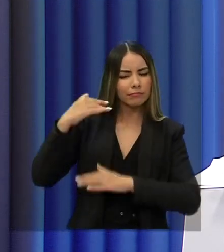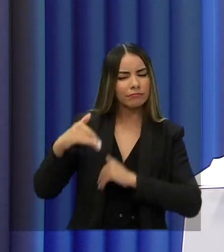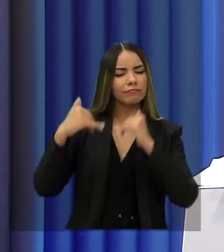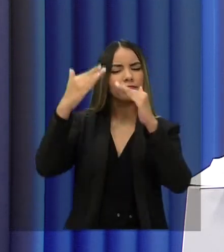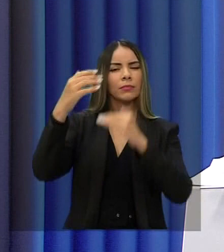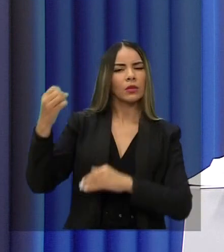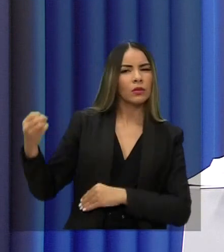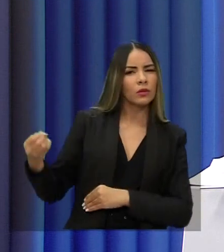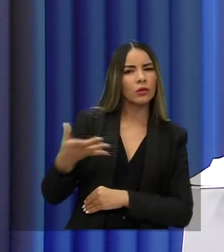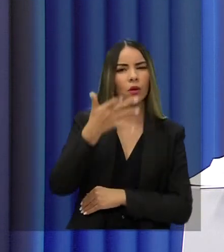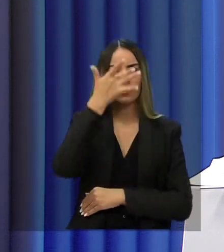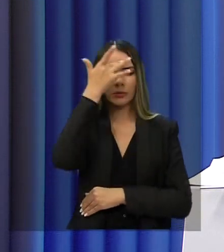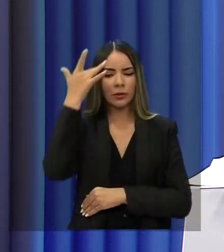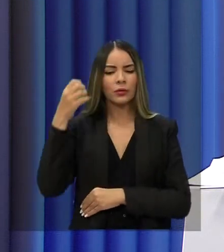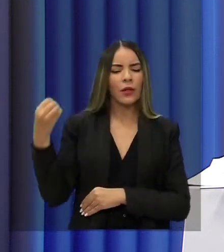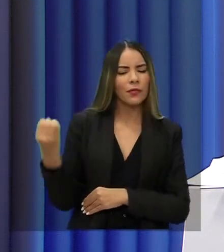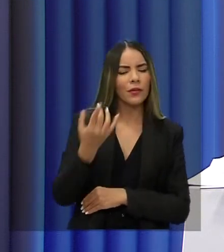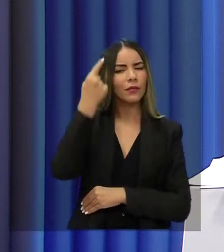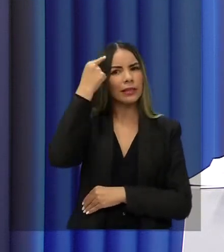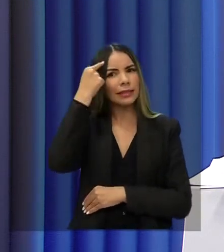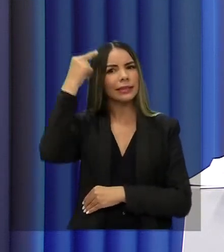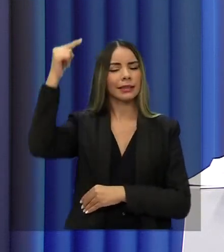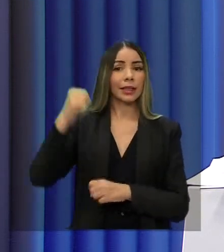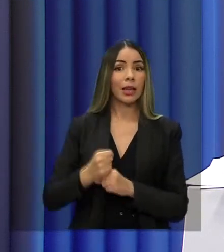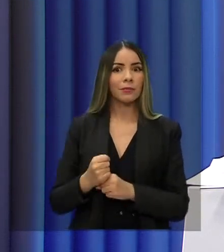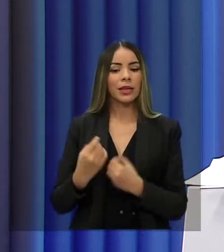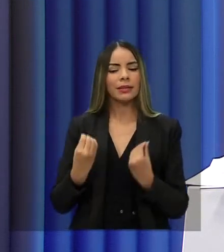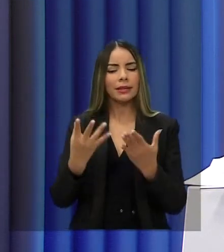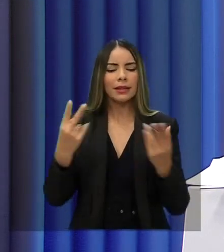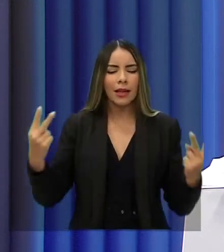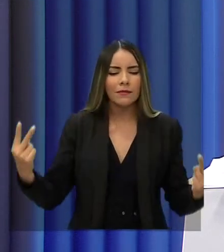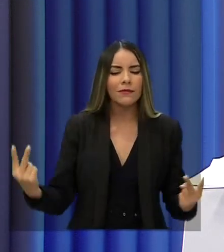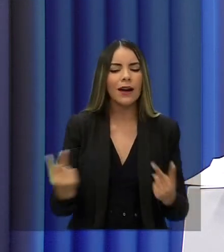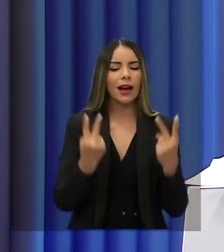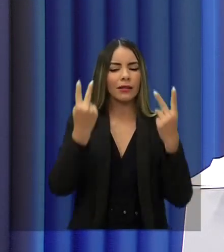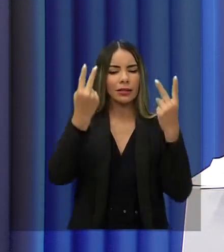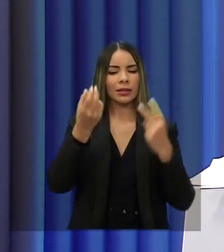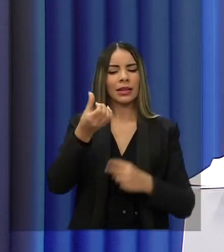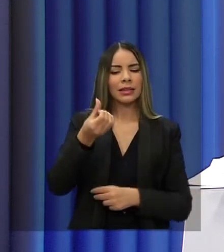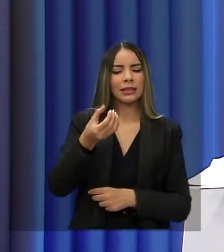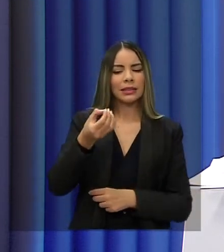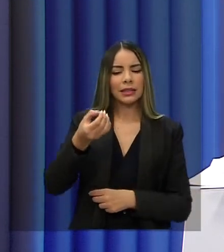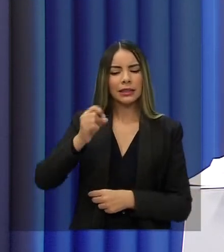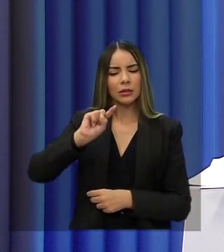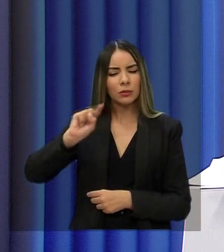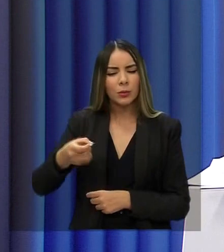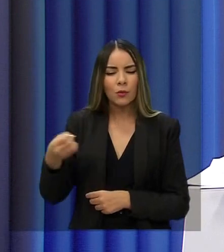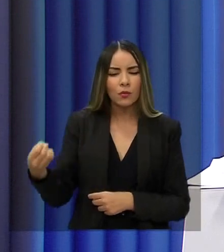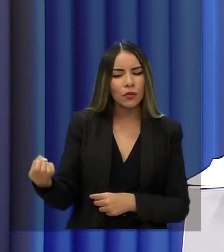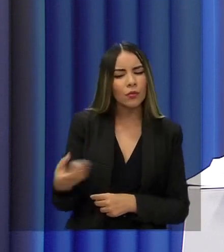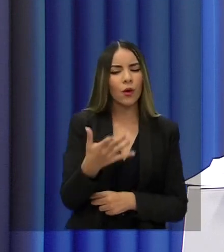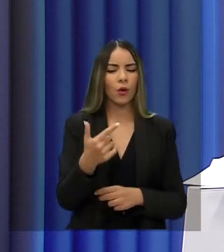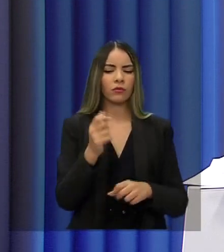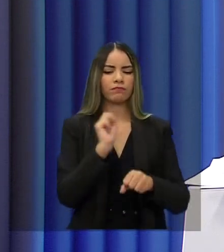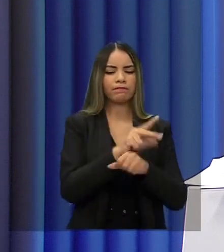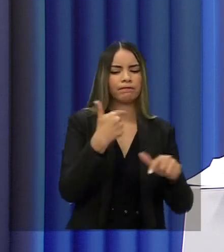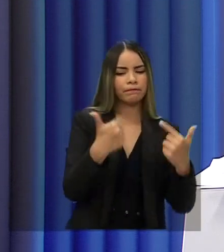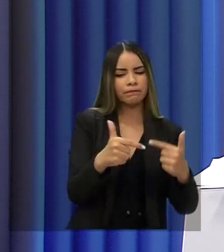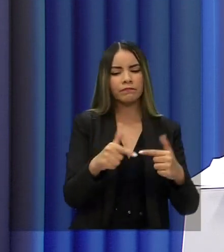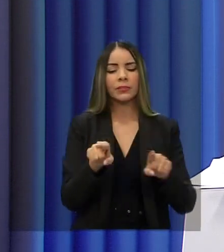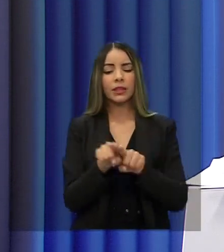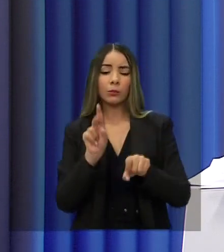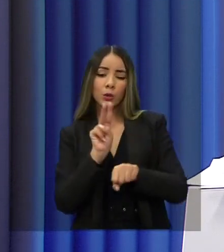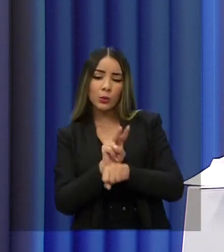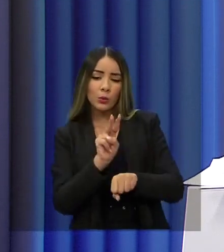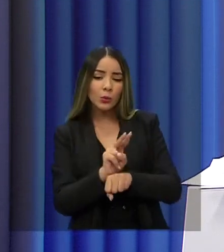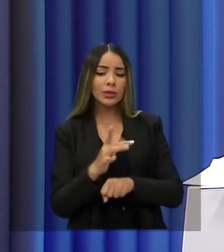novas pessoas e novas ideias, que valorize a geração de 600 mil novos empregos, que cuide da saúde com o